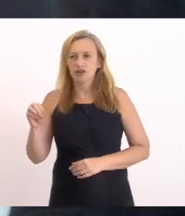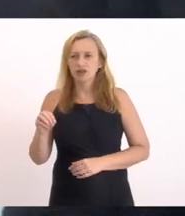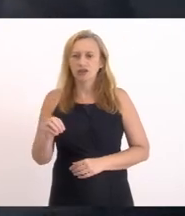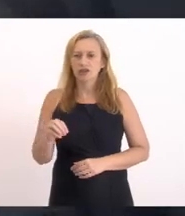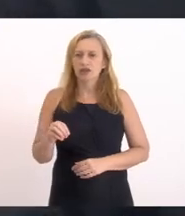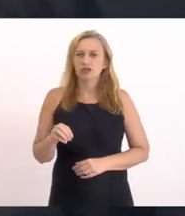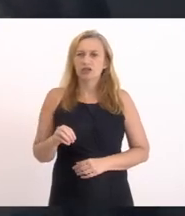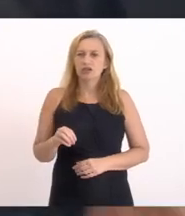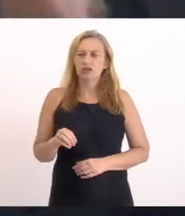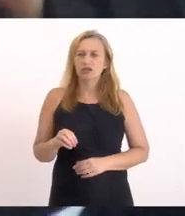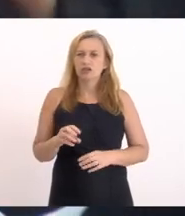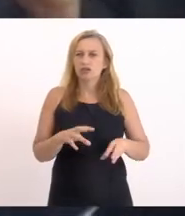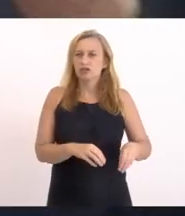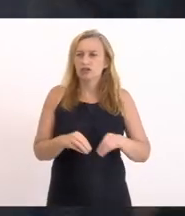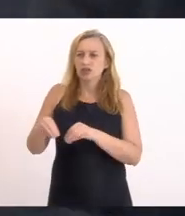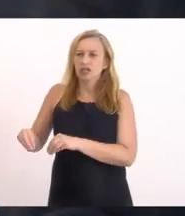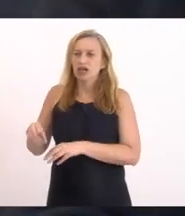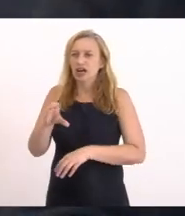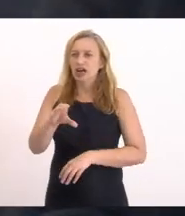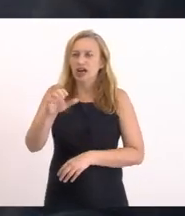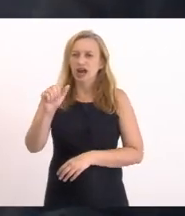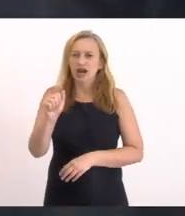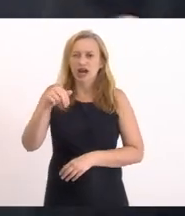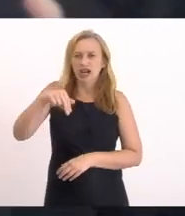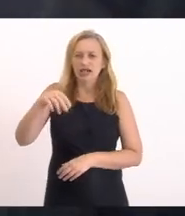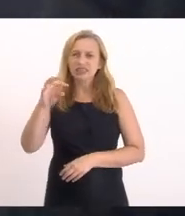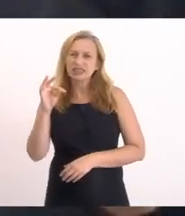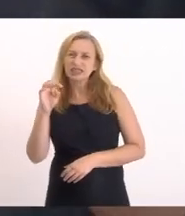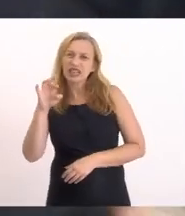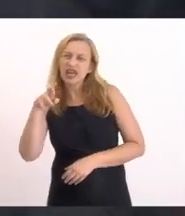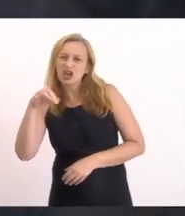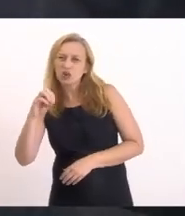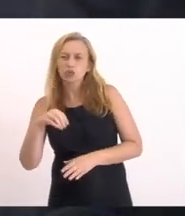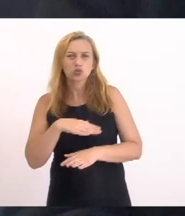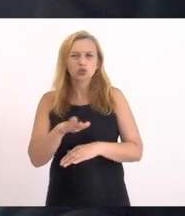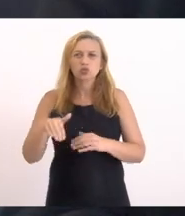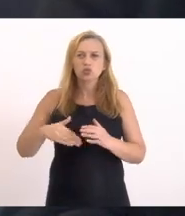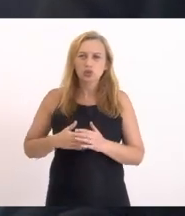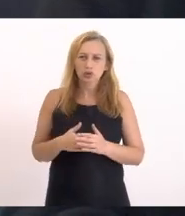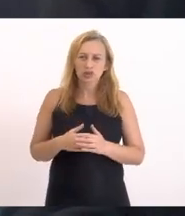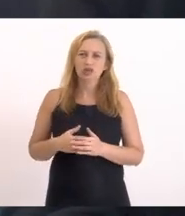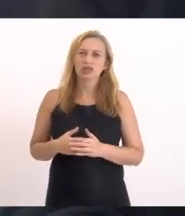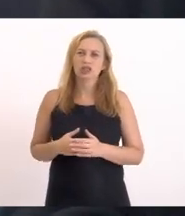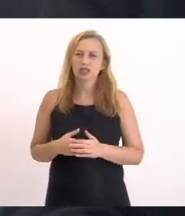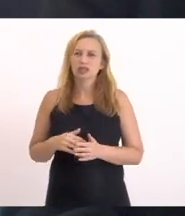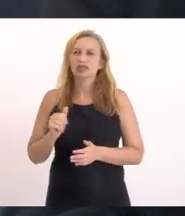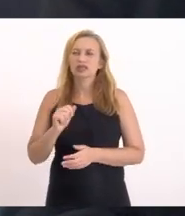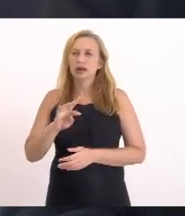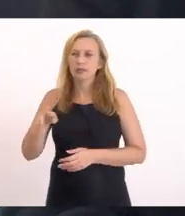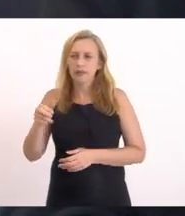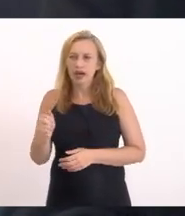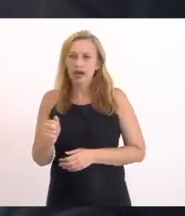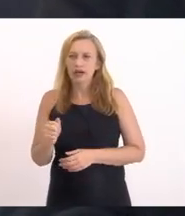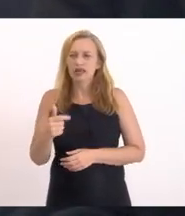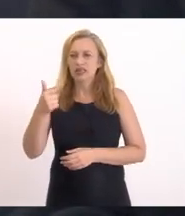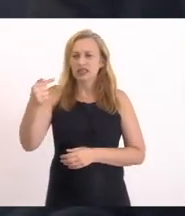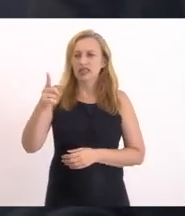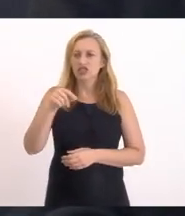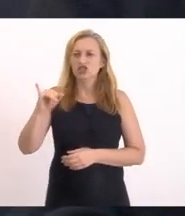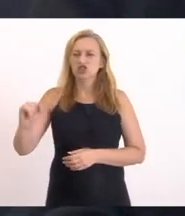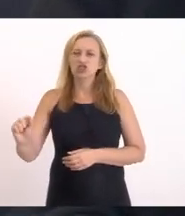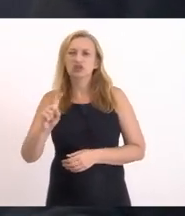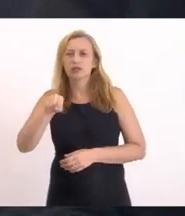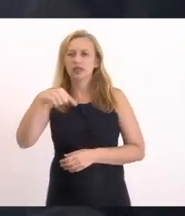claro Que está sendo Colocada no canteiro E Todas elas estão Passando Até sete dias Para depois Ser